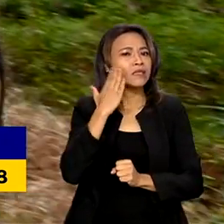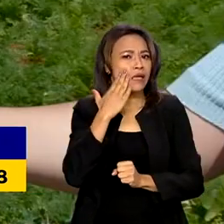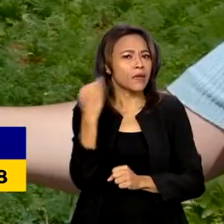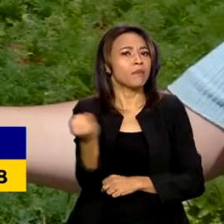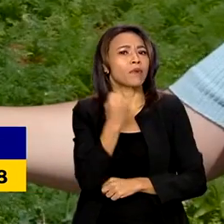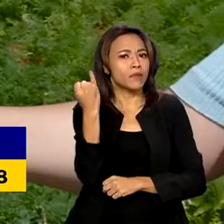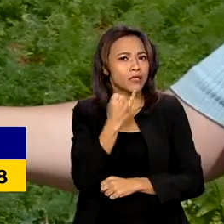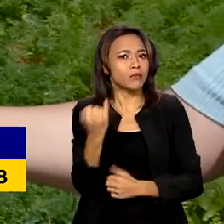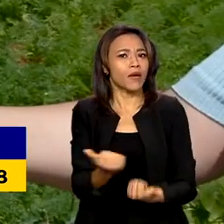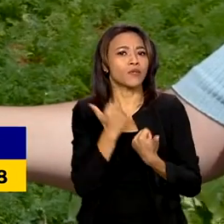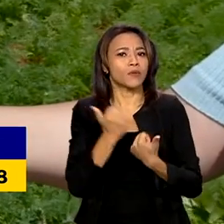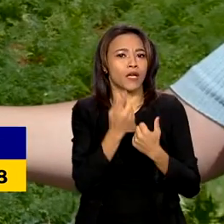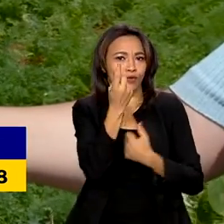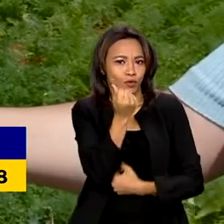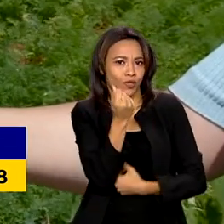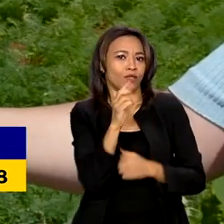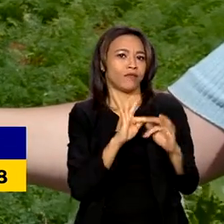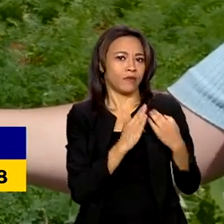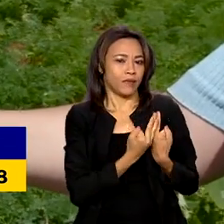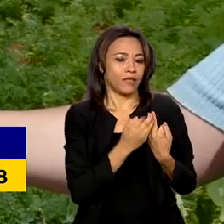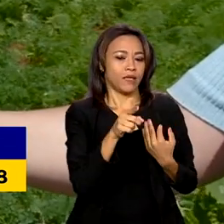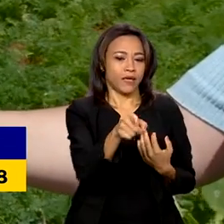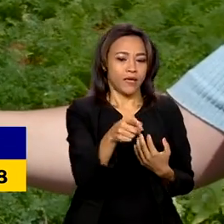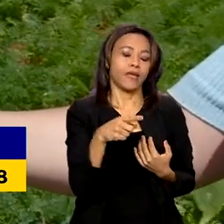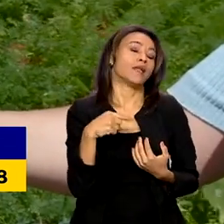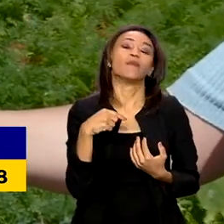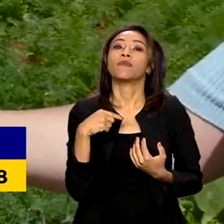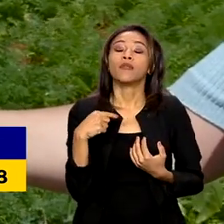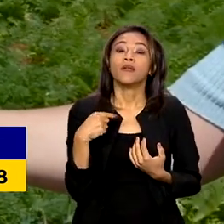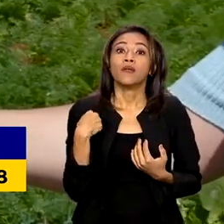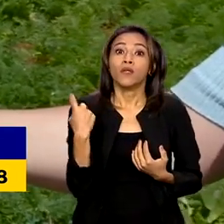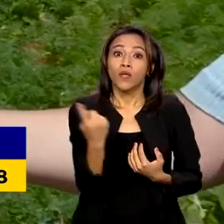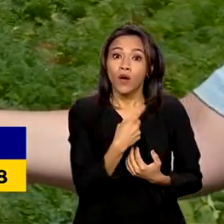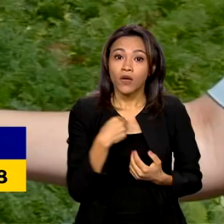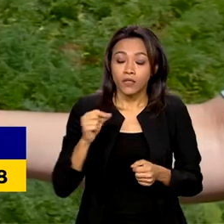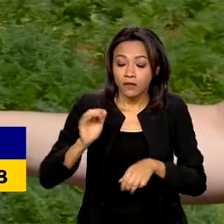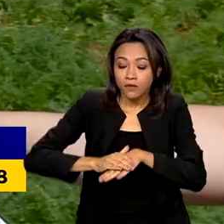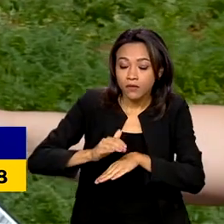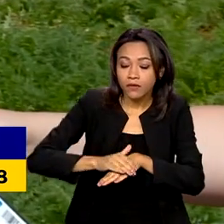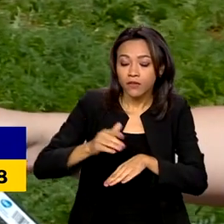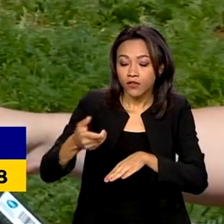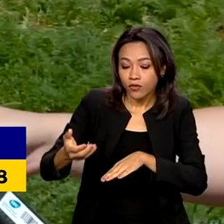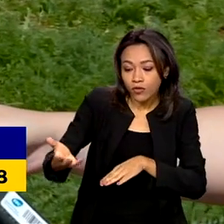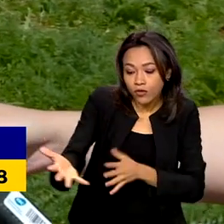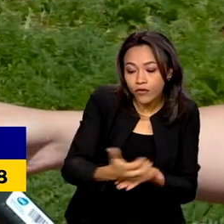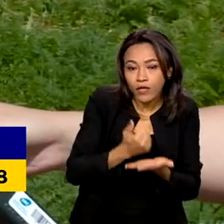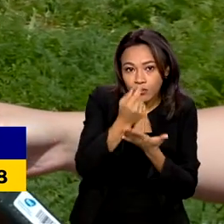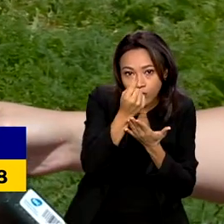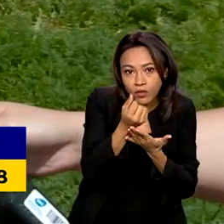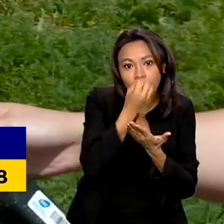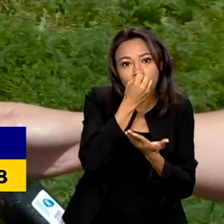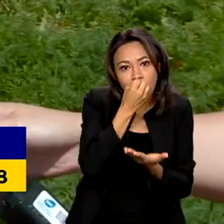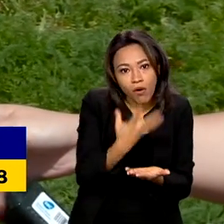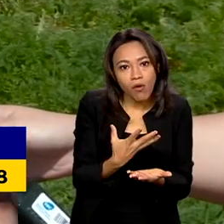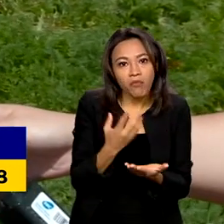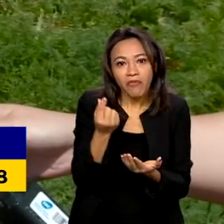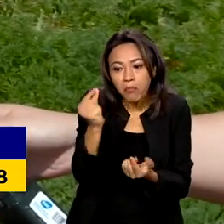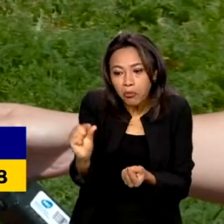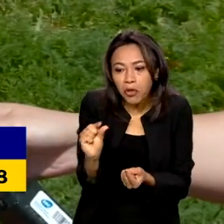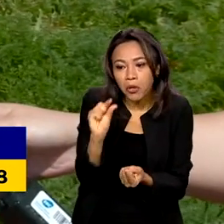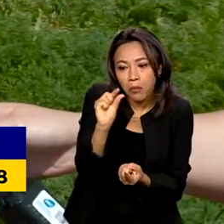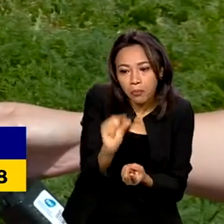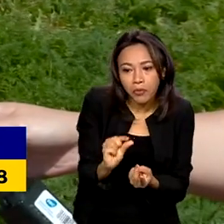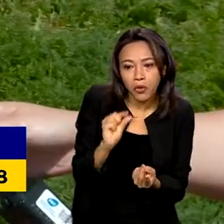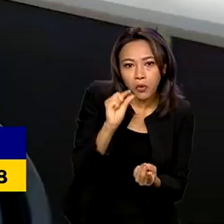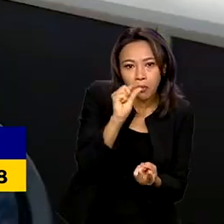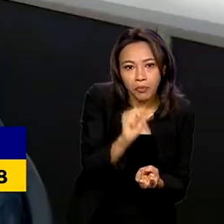família. No que a gente precisa, então, faz muita diferença, porque, igual eu falei, vem um dinheiro bom de vez, não vem picadinho, igual